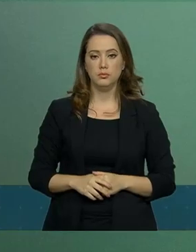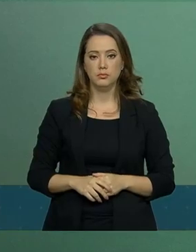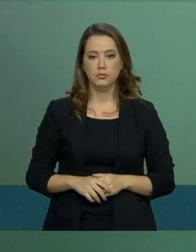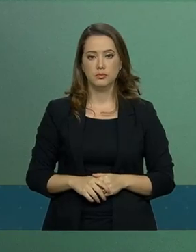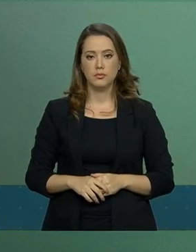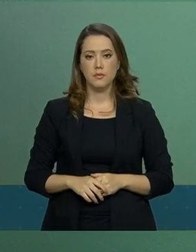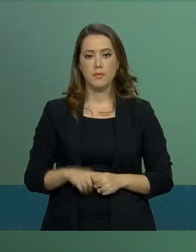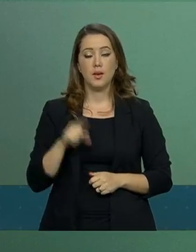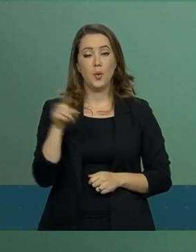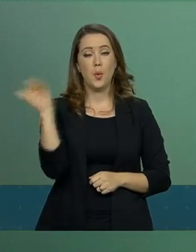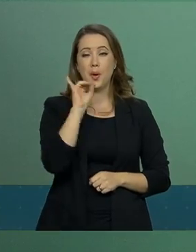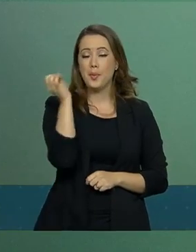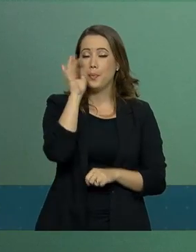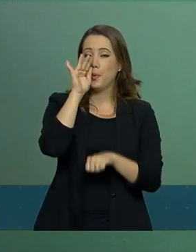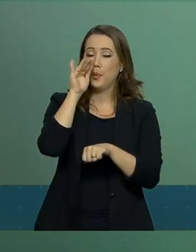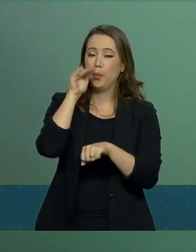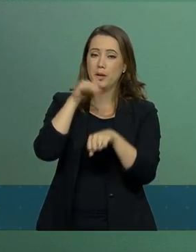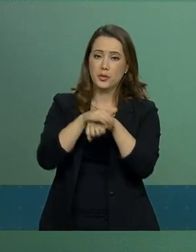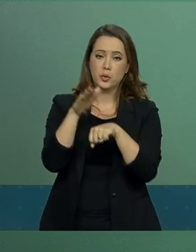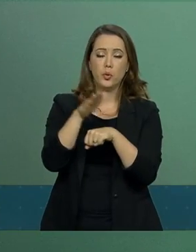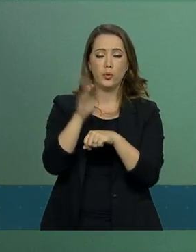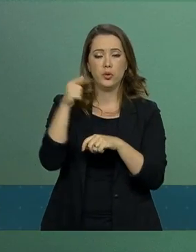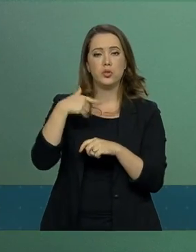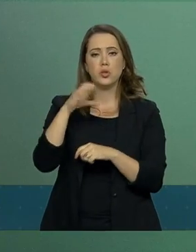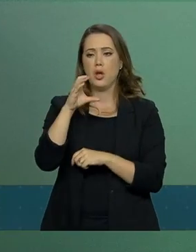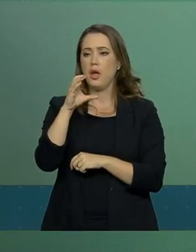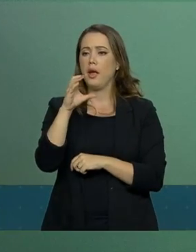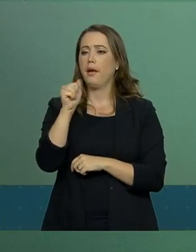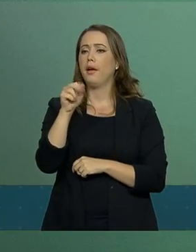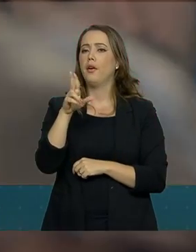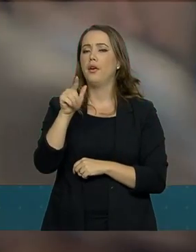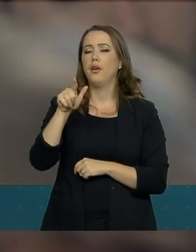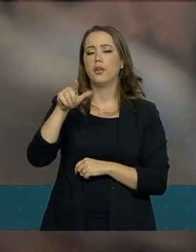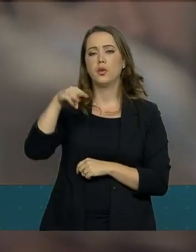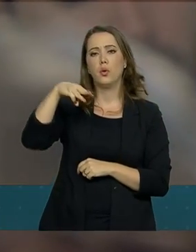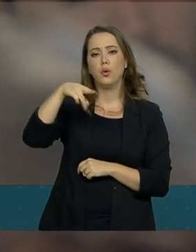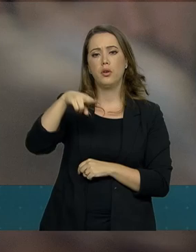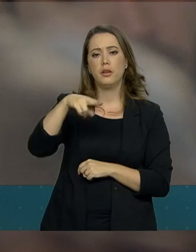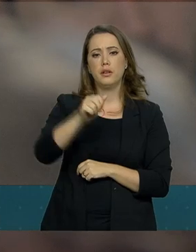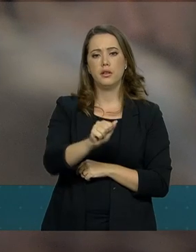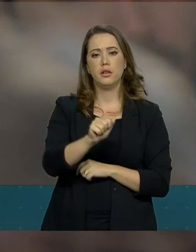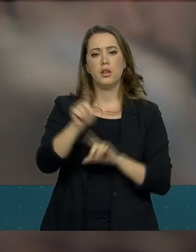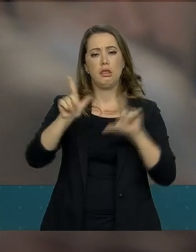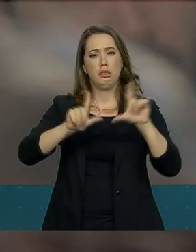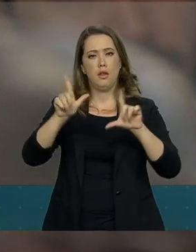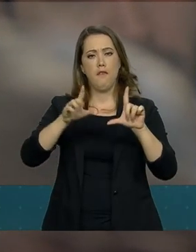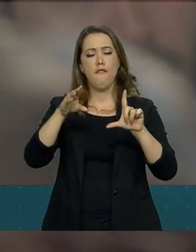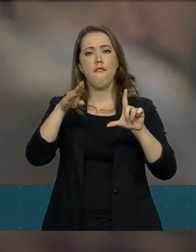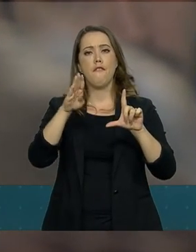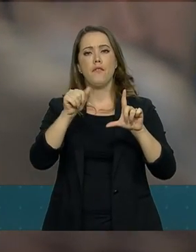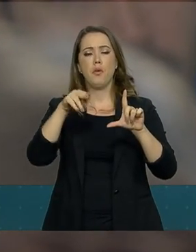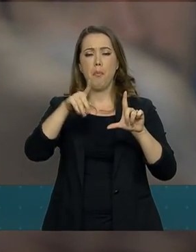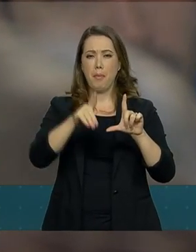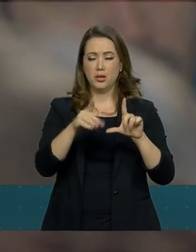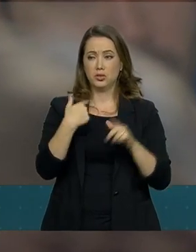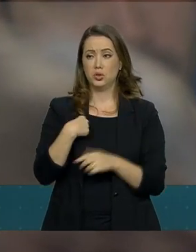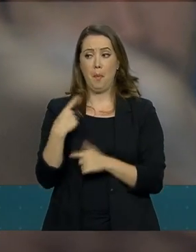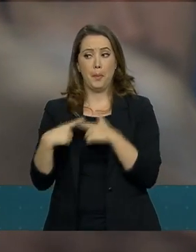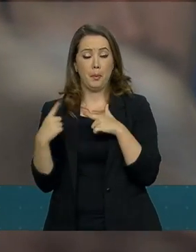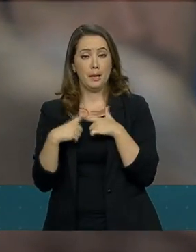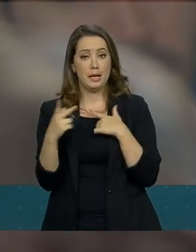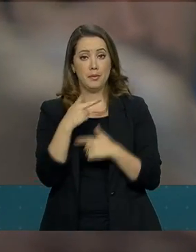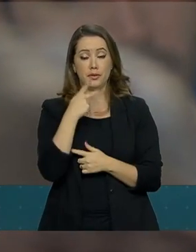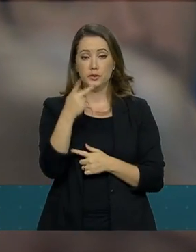Boa noite, porta-voz. Carolina Vilela, TV Band. Boa Sobre aquela questão envolvendo o filho do presidente, o vereador Carlos Bolsonaro,